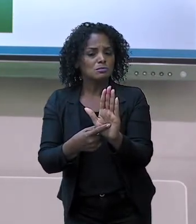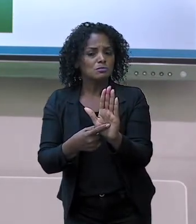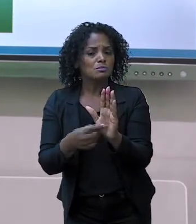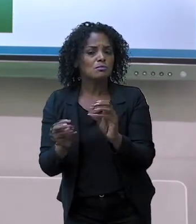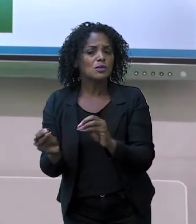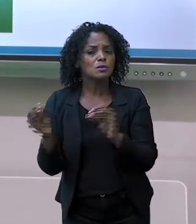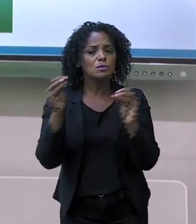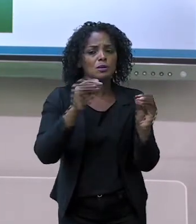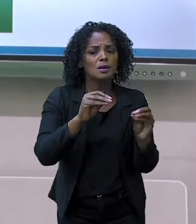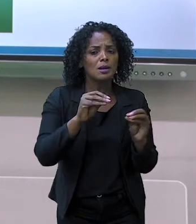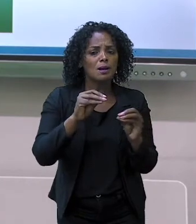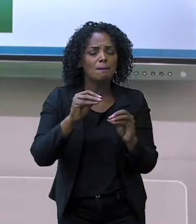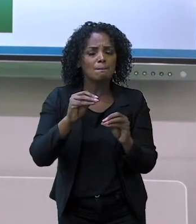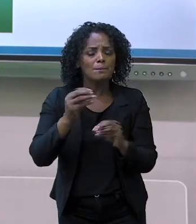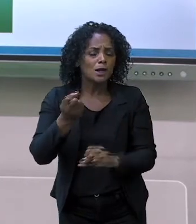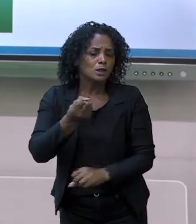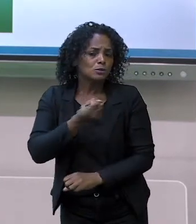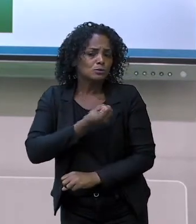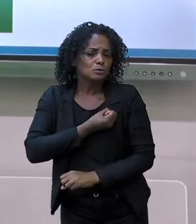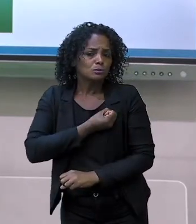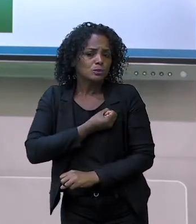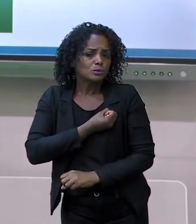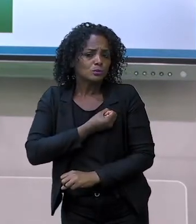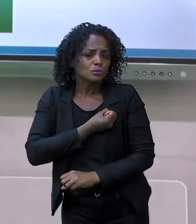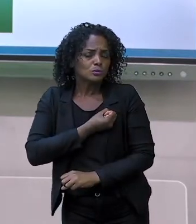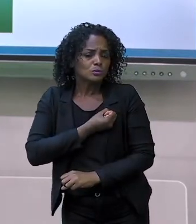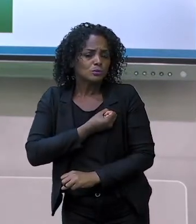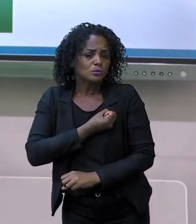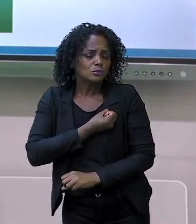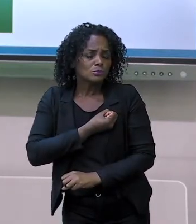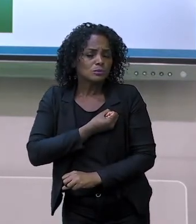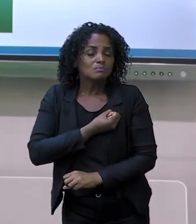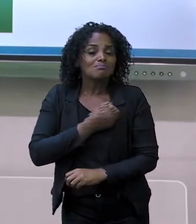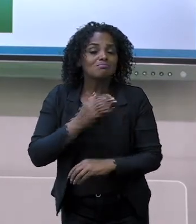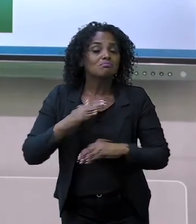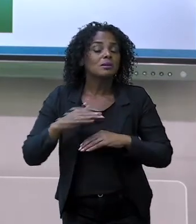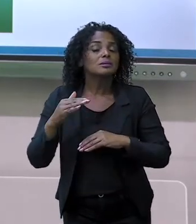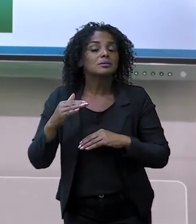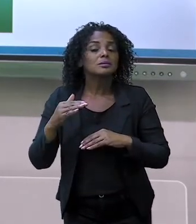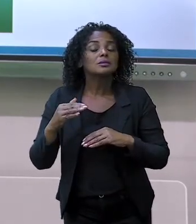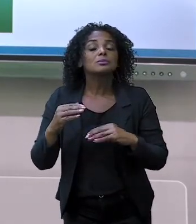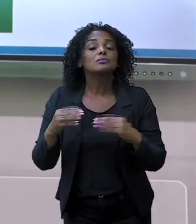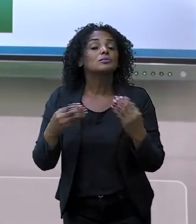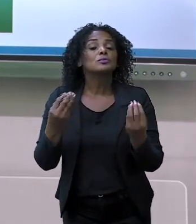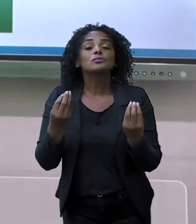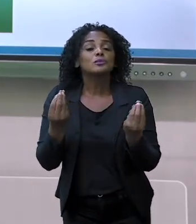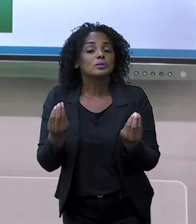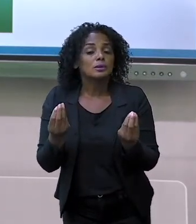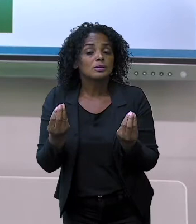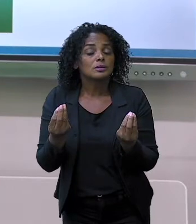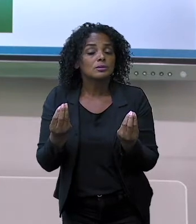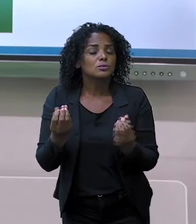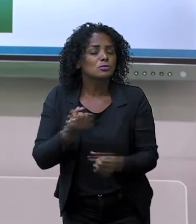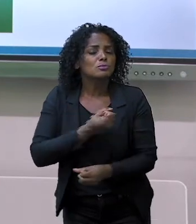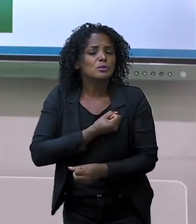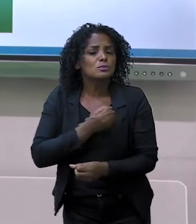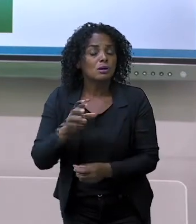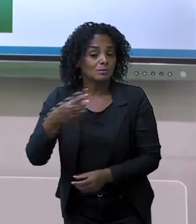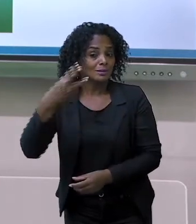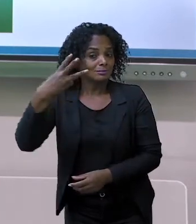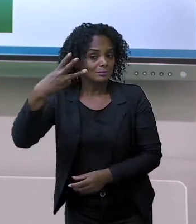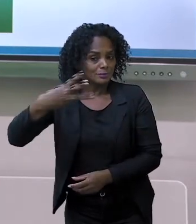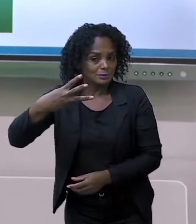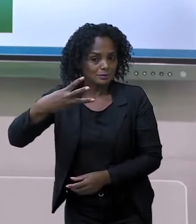vai dar o quê? Três. Não é isso mesmo? Então, aqui o número ao invés de ser dois vai para três.